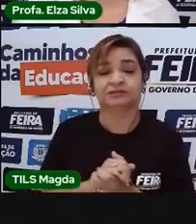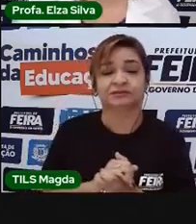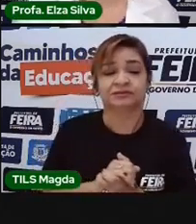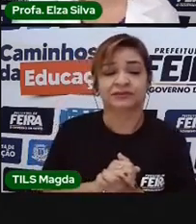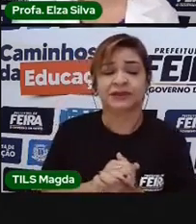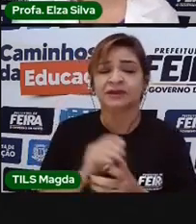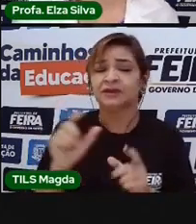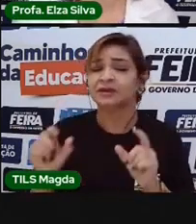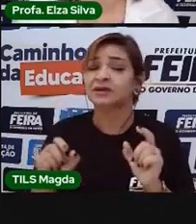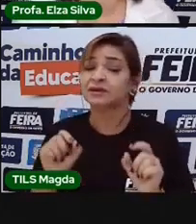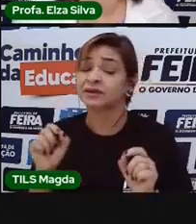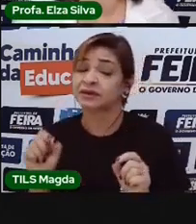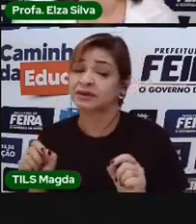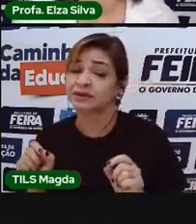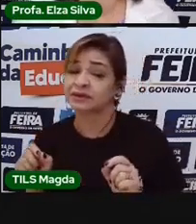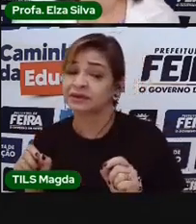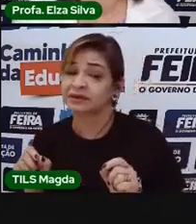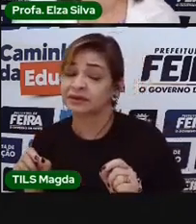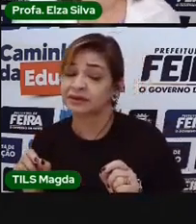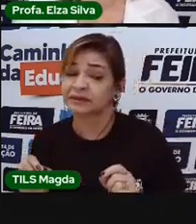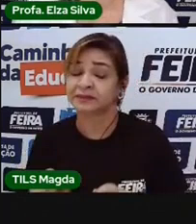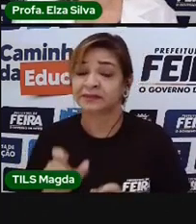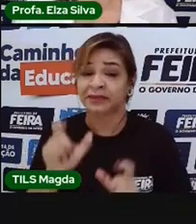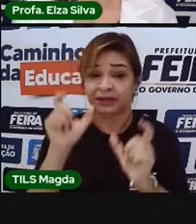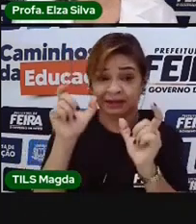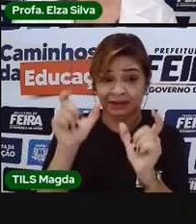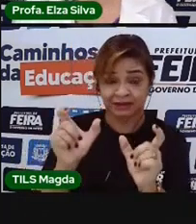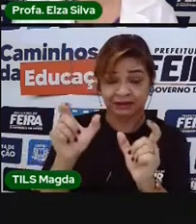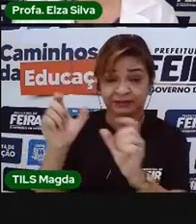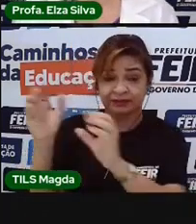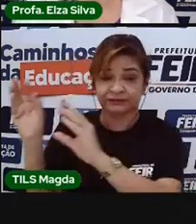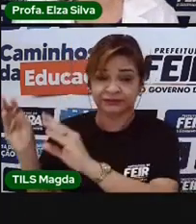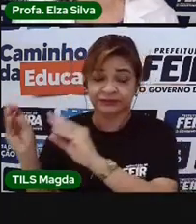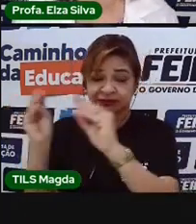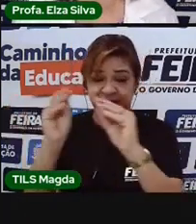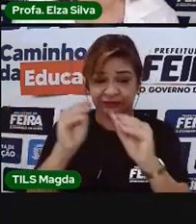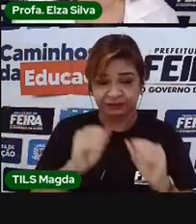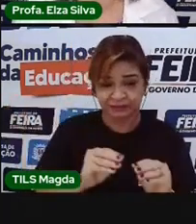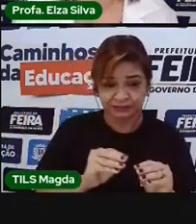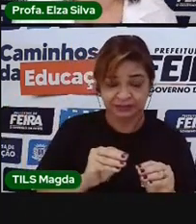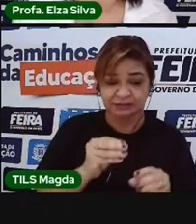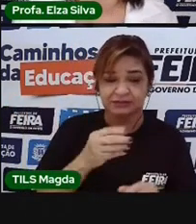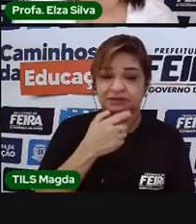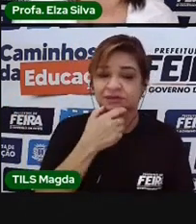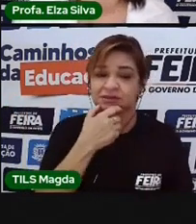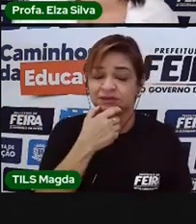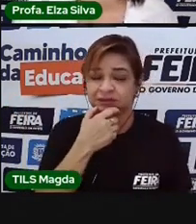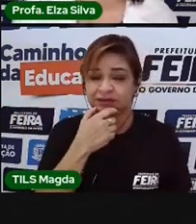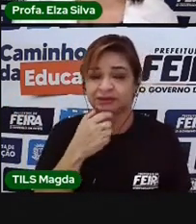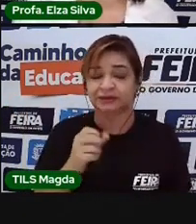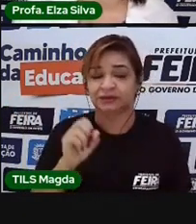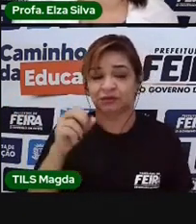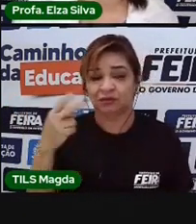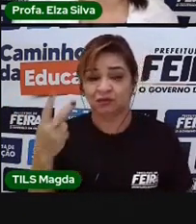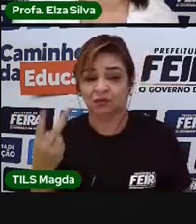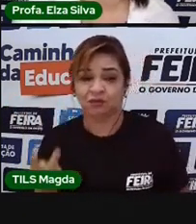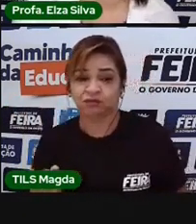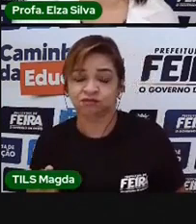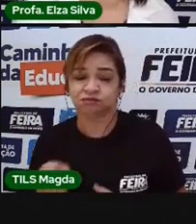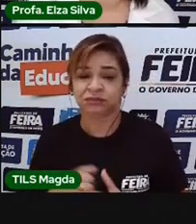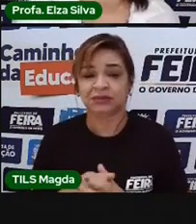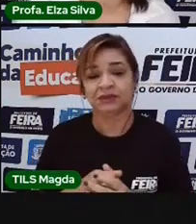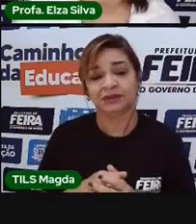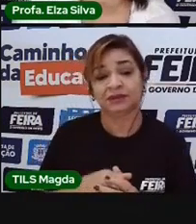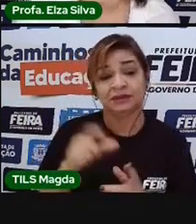são os estrangeirismos, provenientes da língua inglesa, ou seja, vocábulos